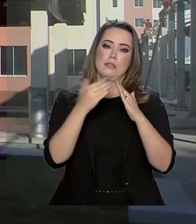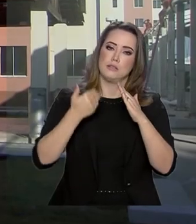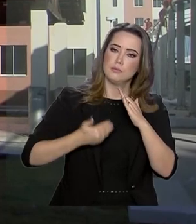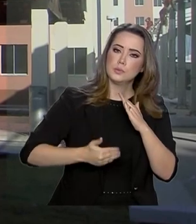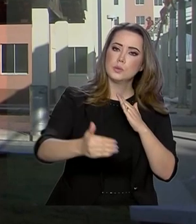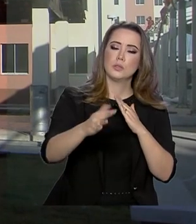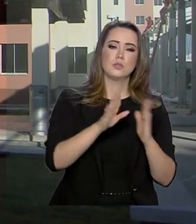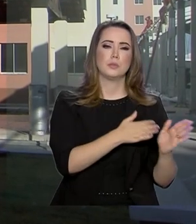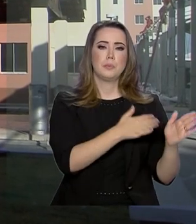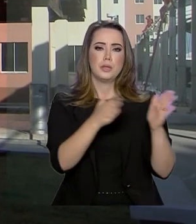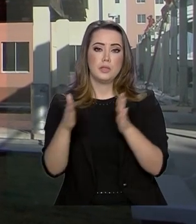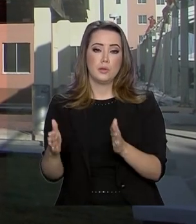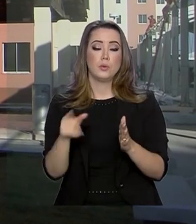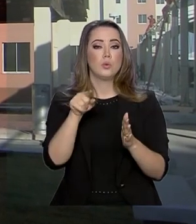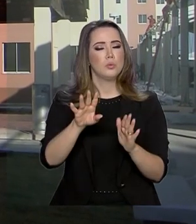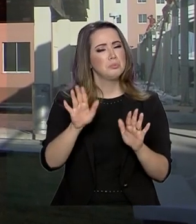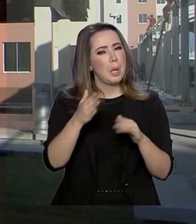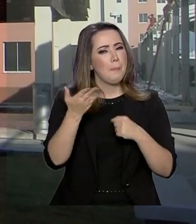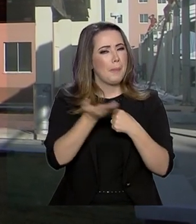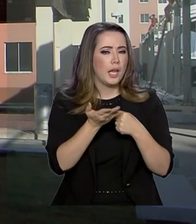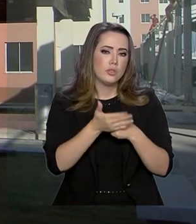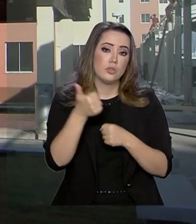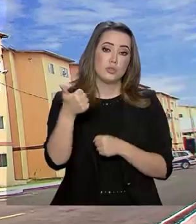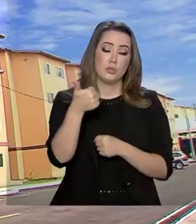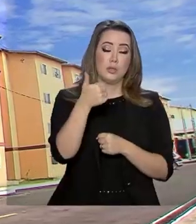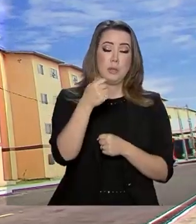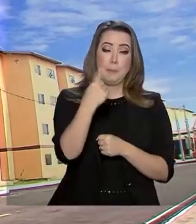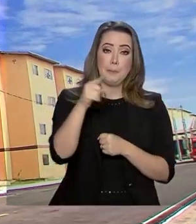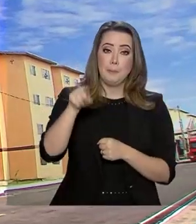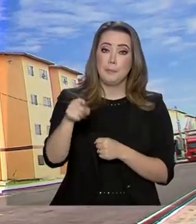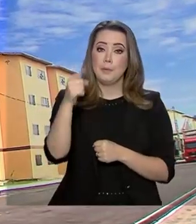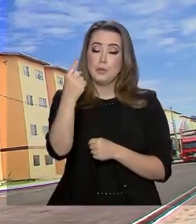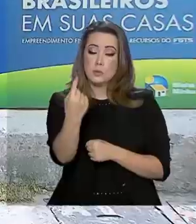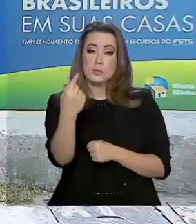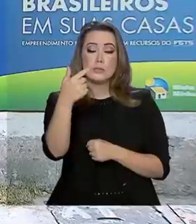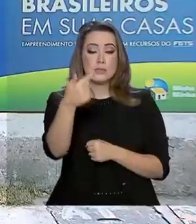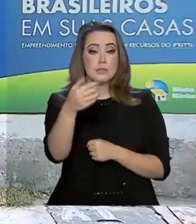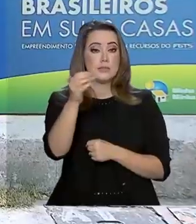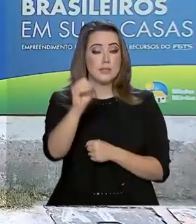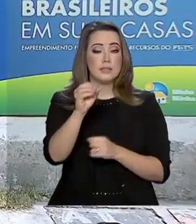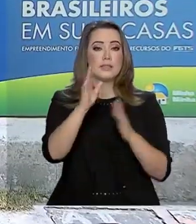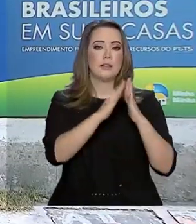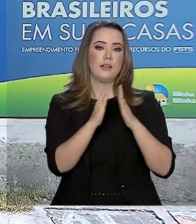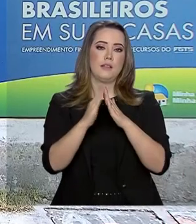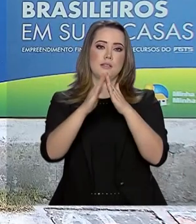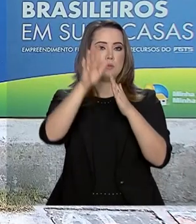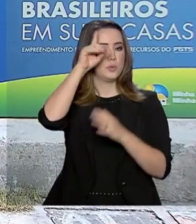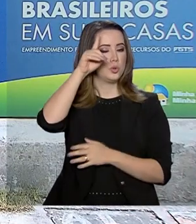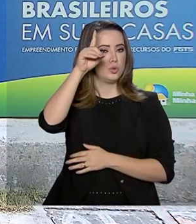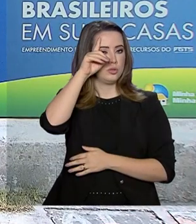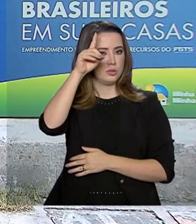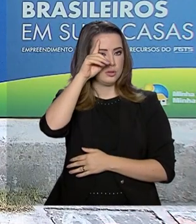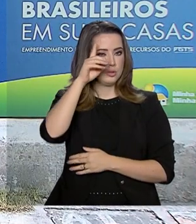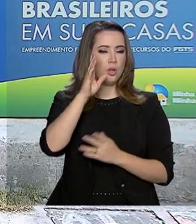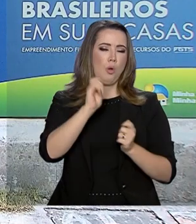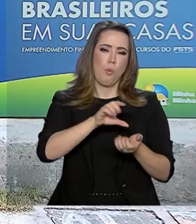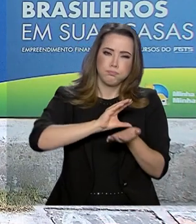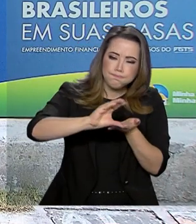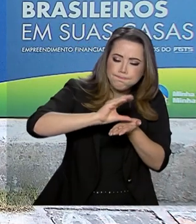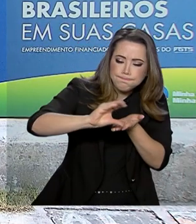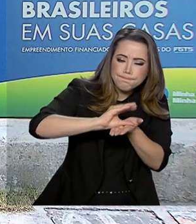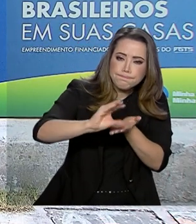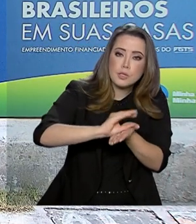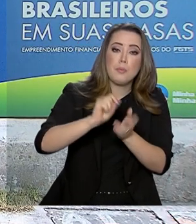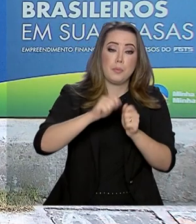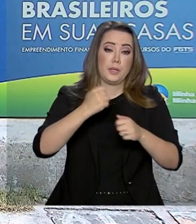casas por meio do Programa de Habitação Popular do Governo Federal. O volume de investimentos para a continuidade das obras do